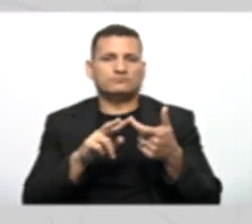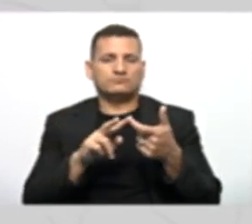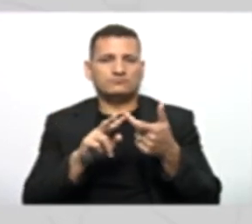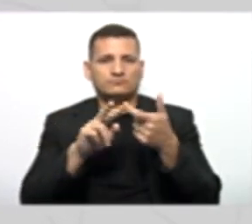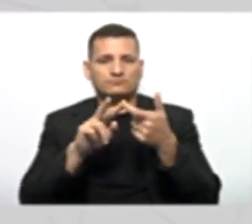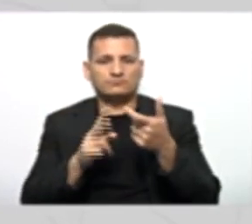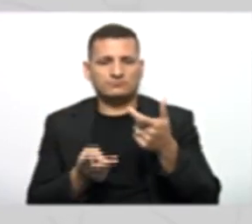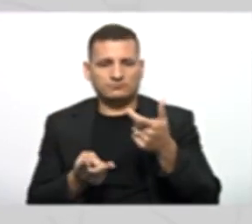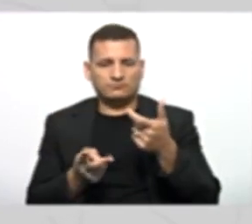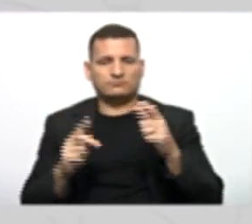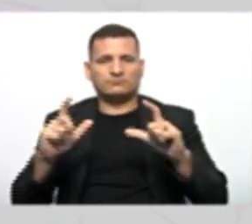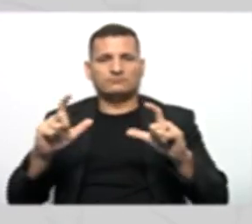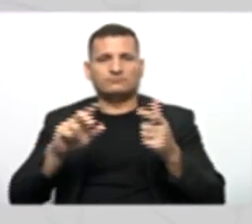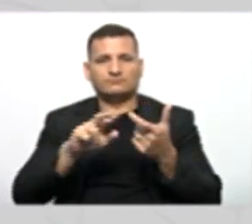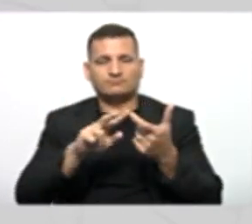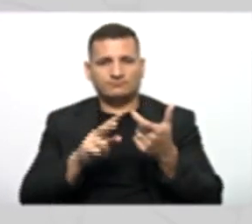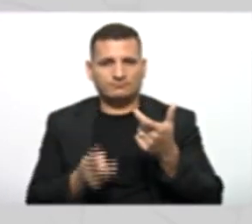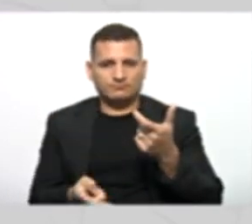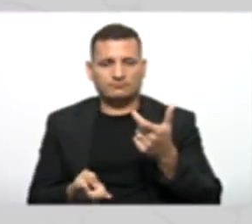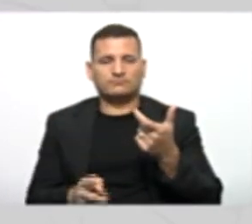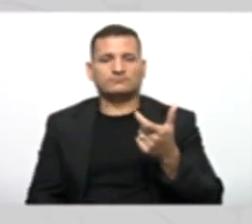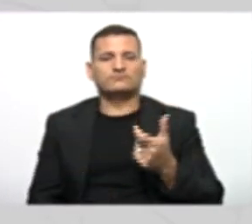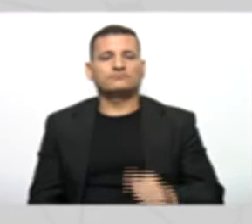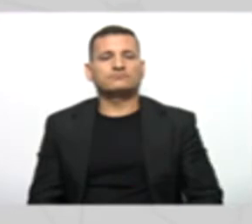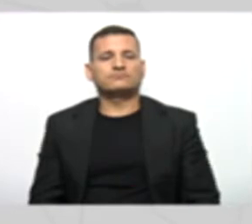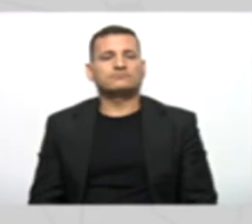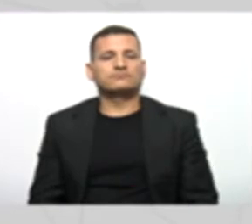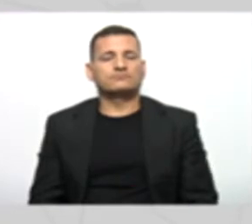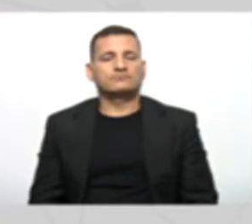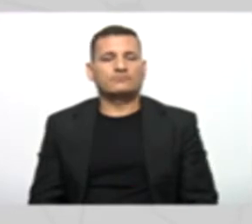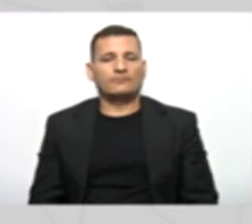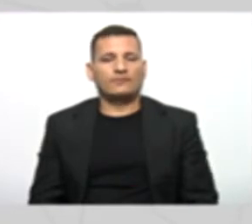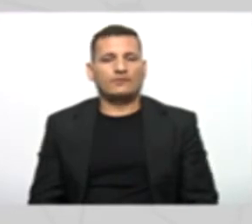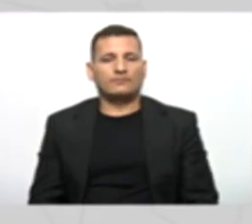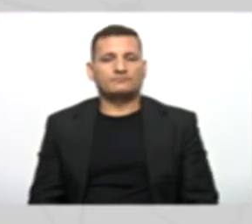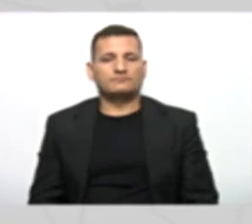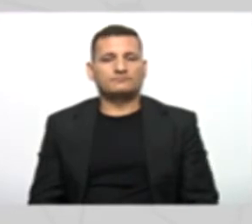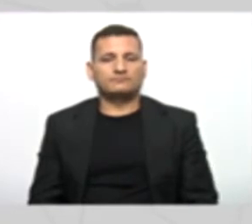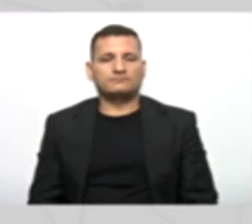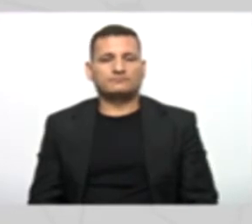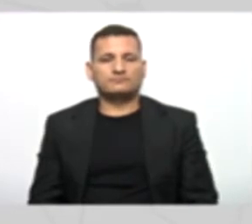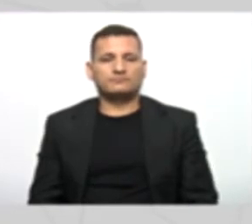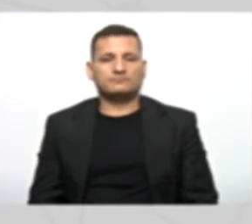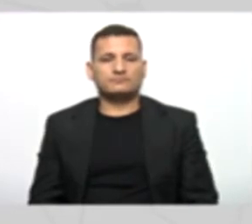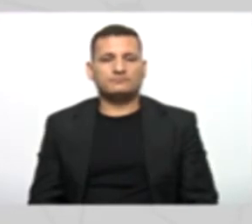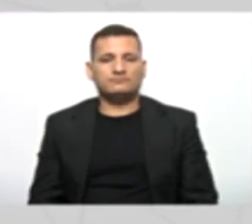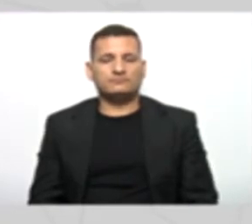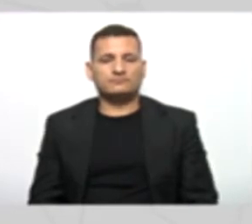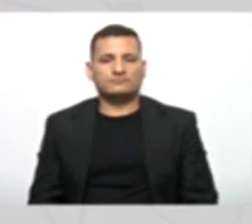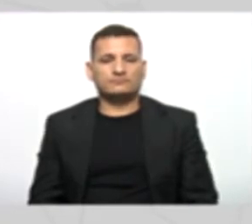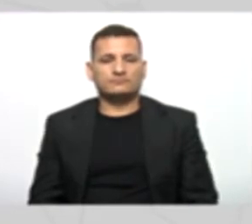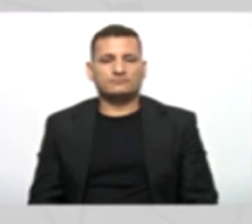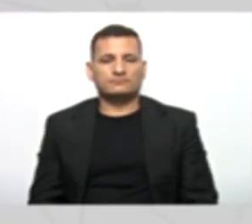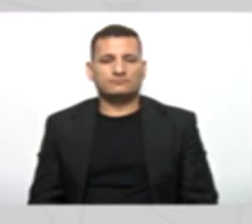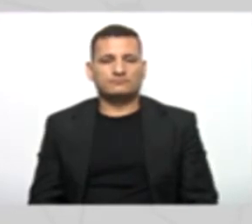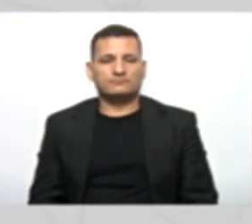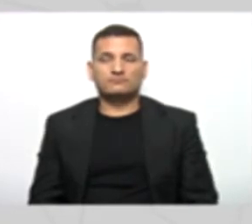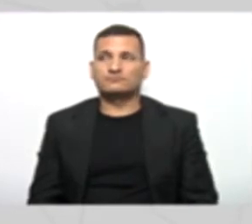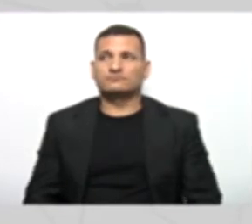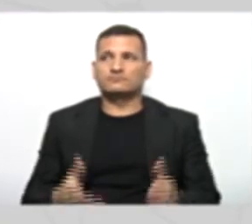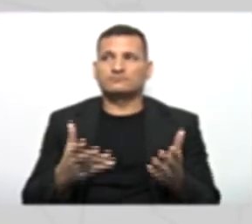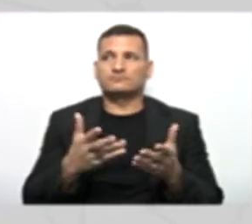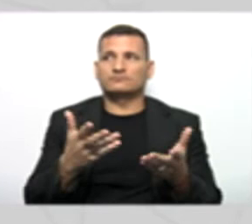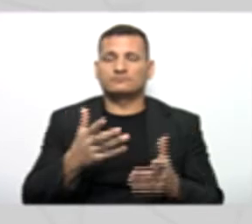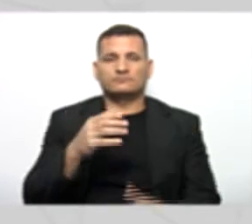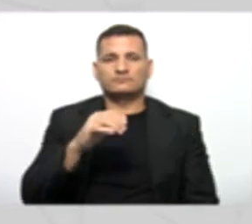aplicação Do conceito De herança Prosseguimos Normalmente Com a criação Dos atributos Da própria Classe Pessoa jurídica Self